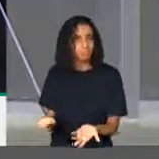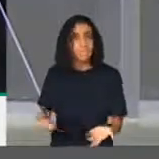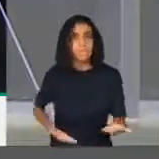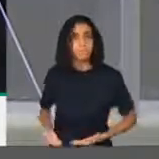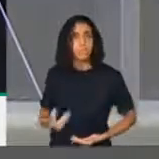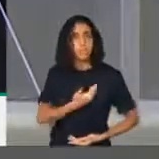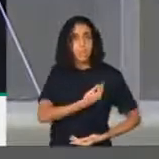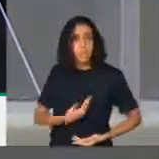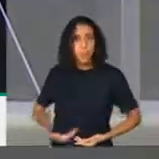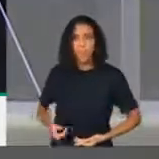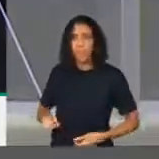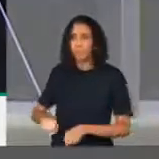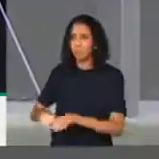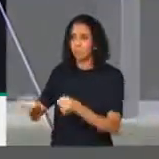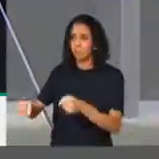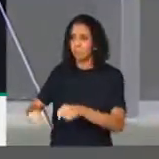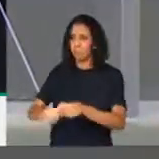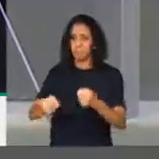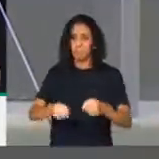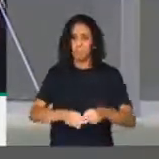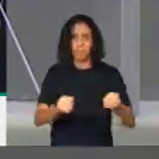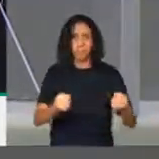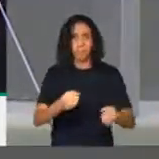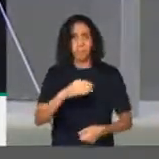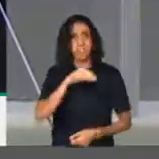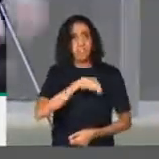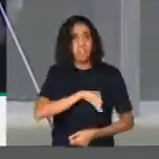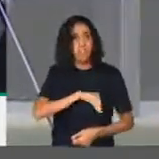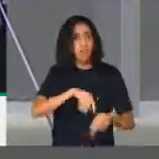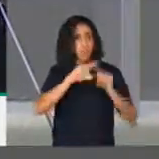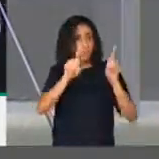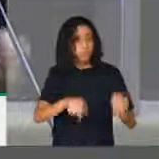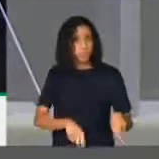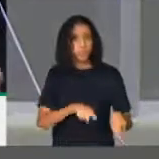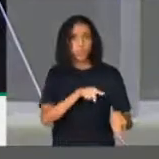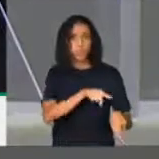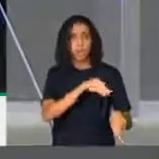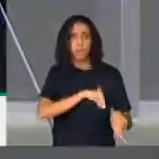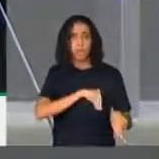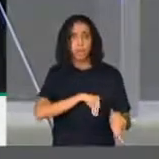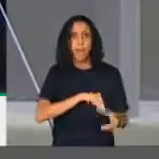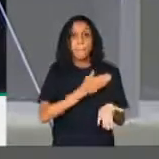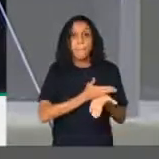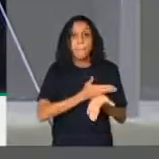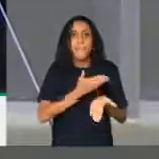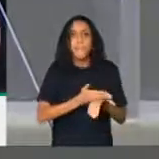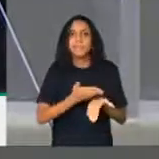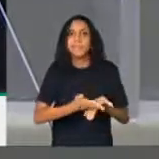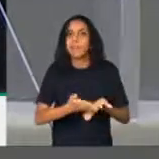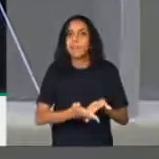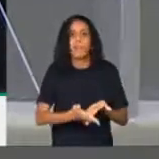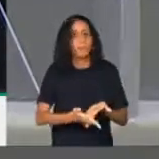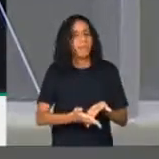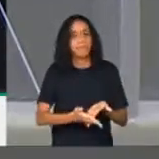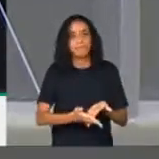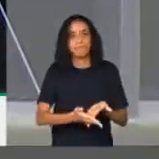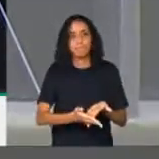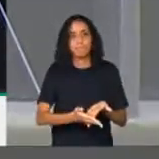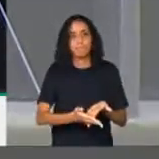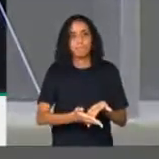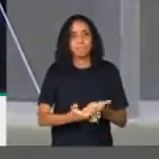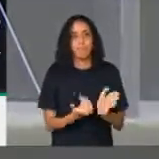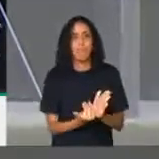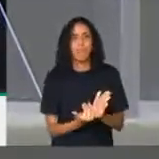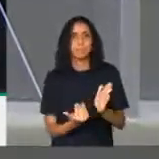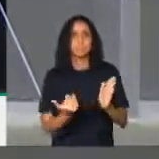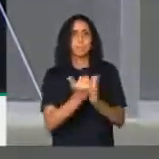destruídos, salários dos servidores parcelados, sem reajuste,